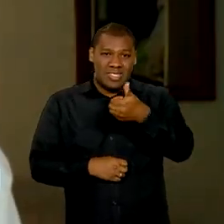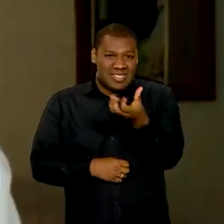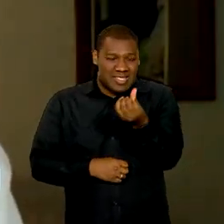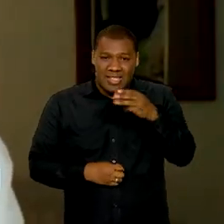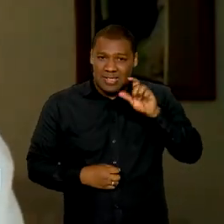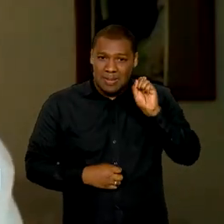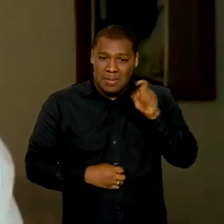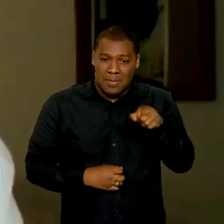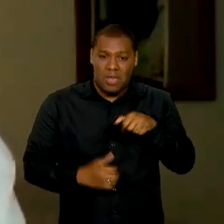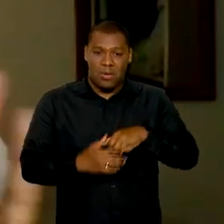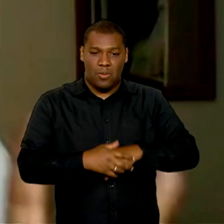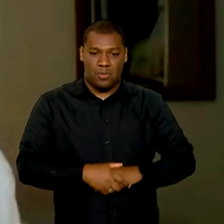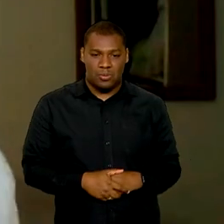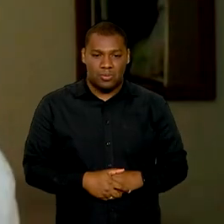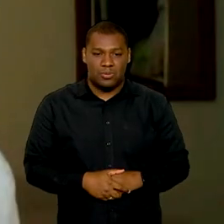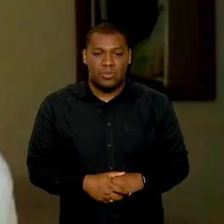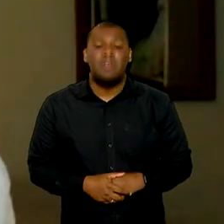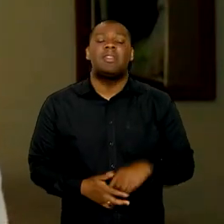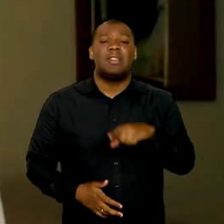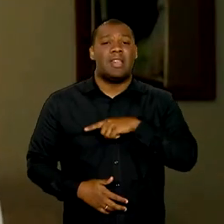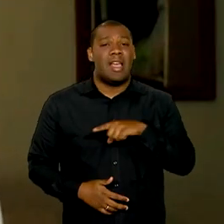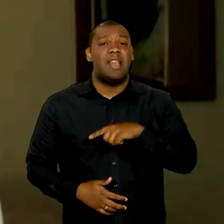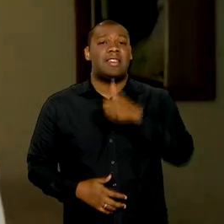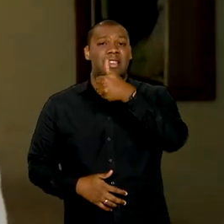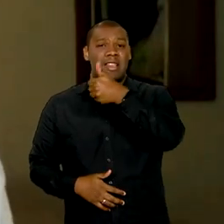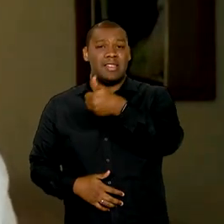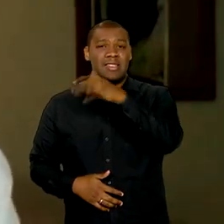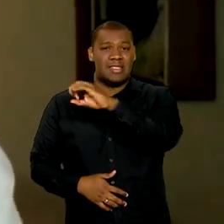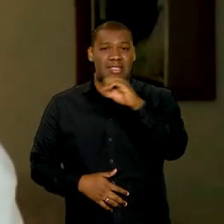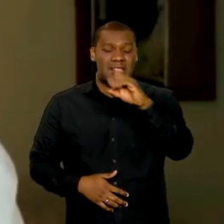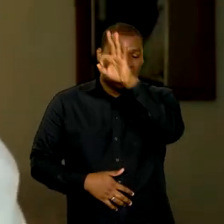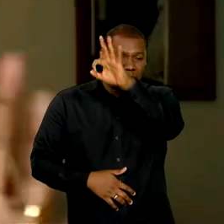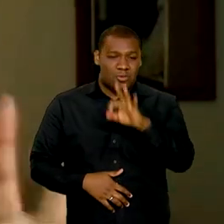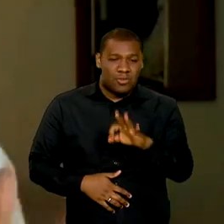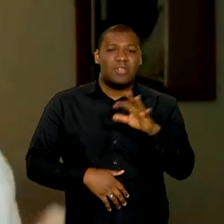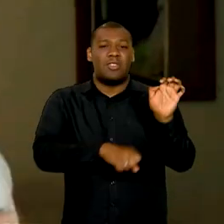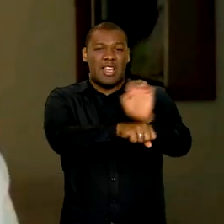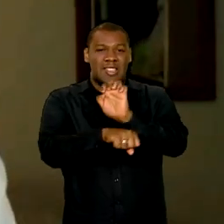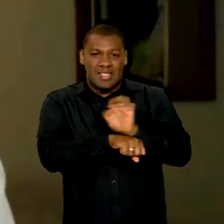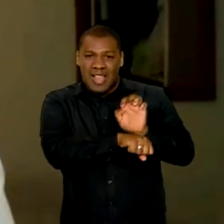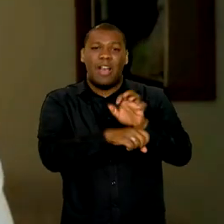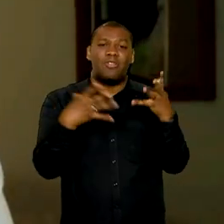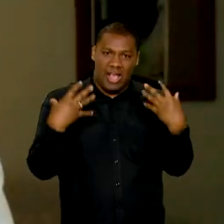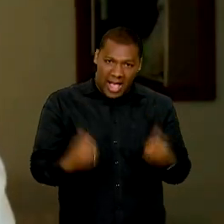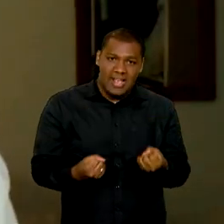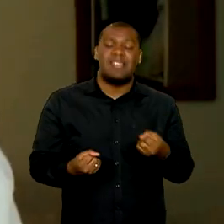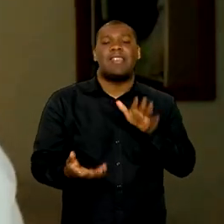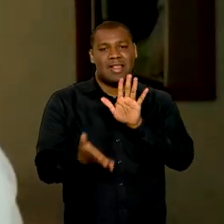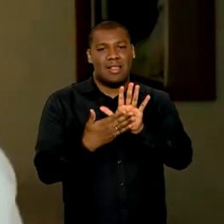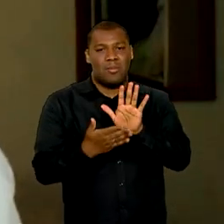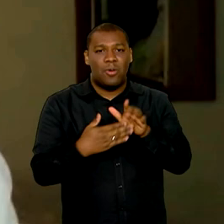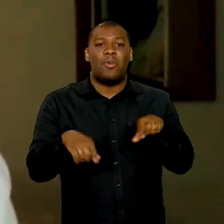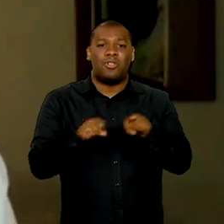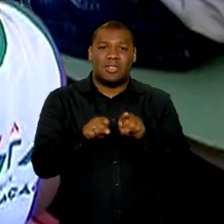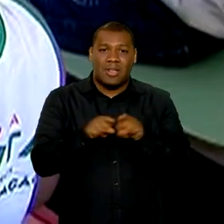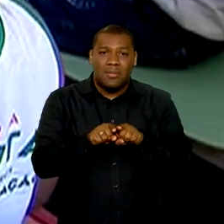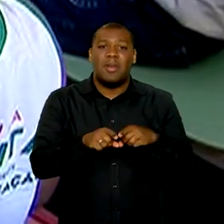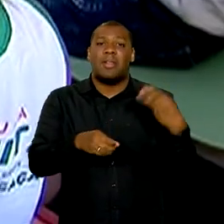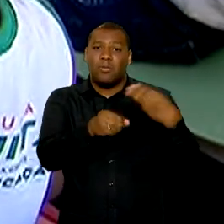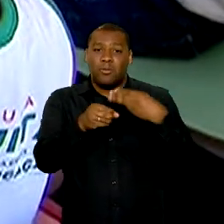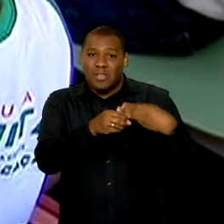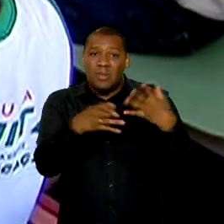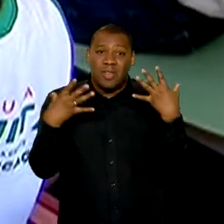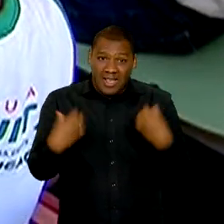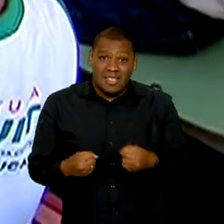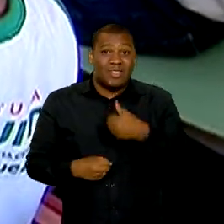já temos 100% das adesões dos estados e 96% da adesão nos municípios já. O